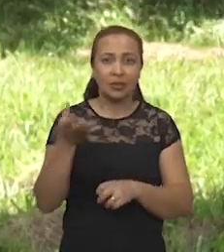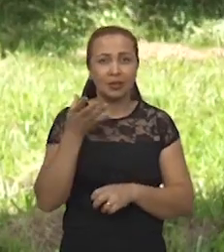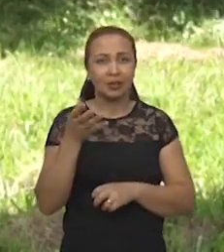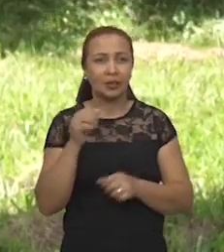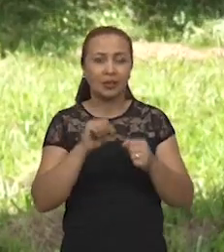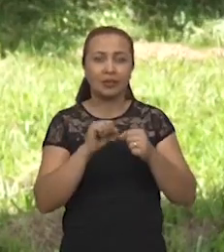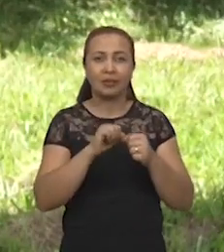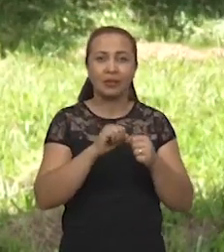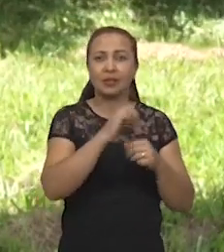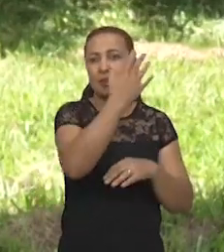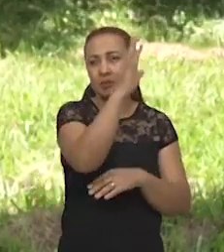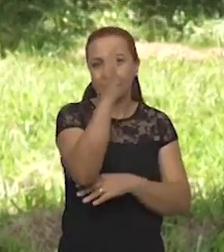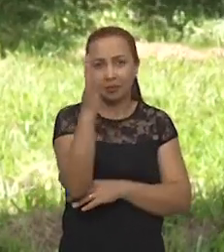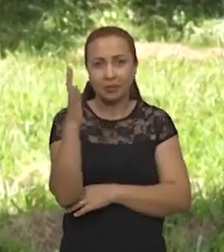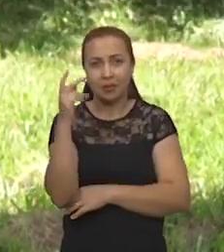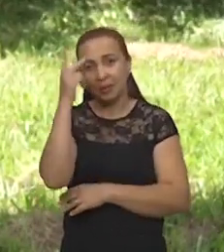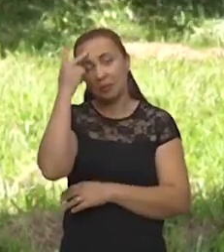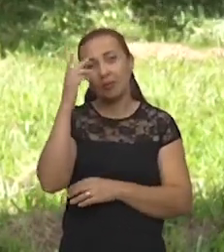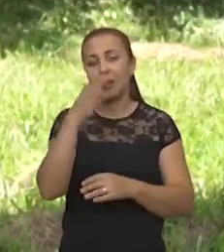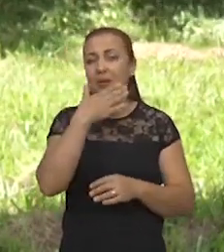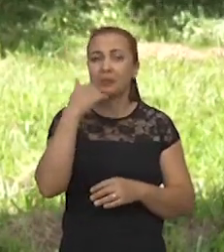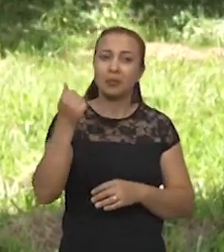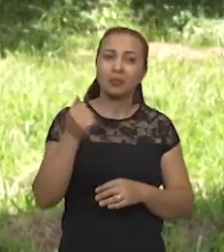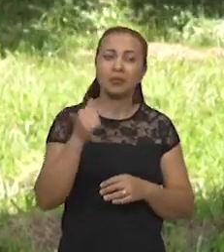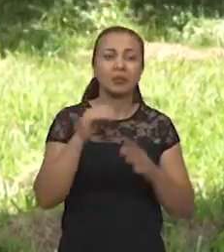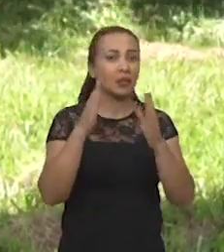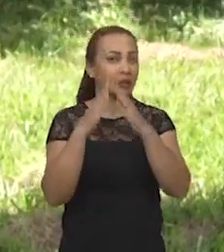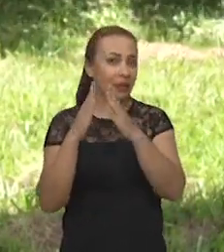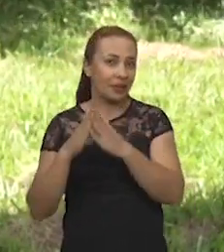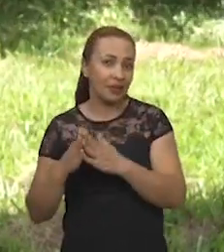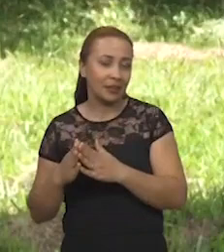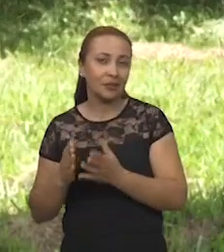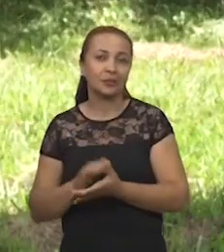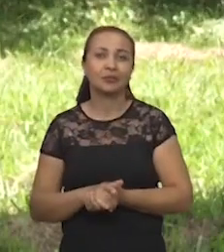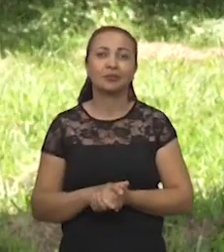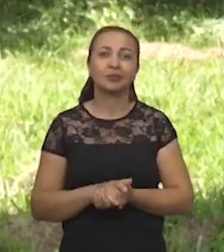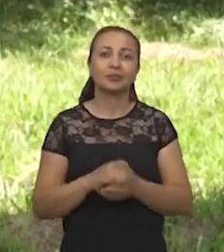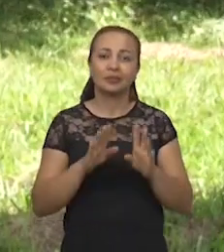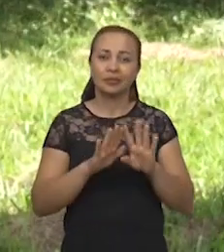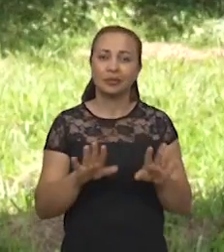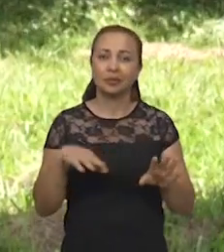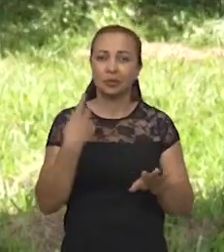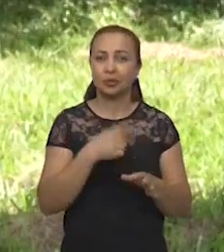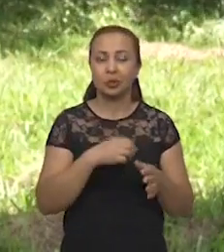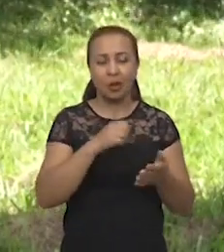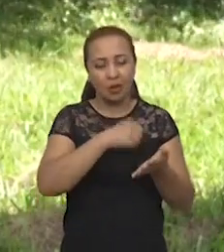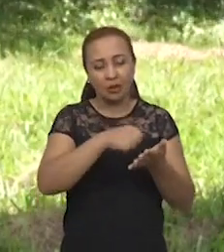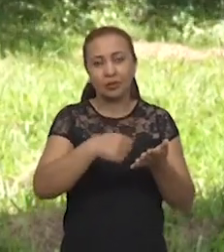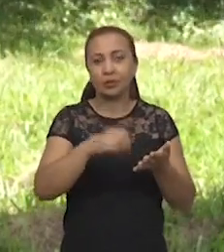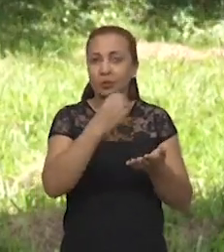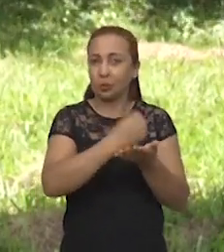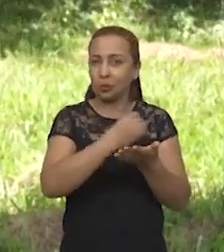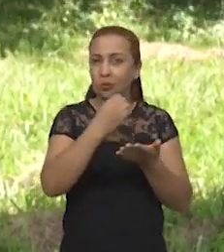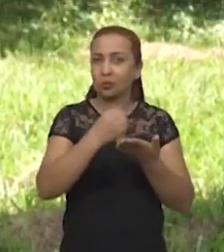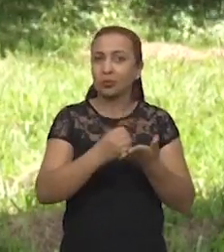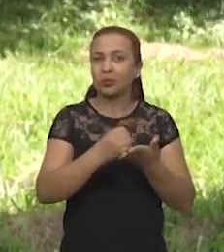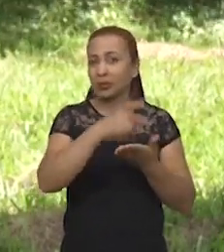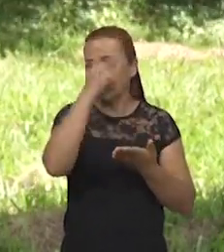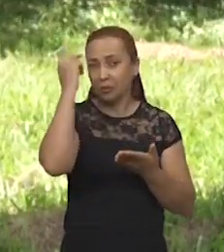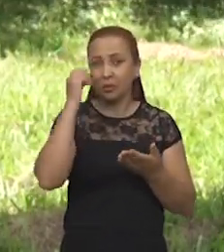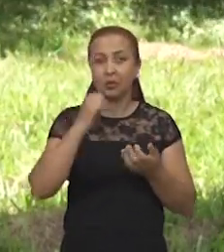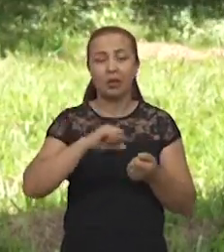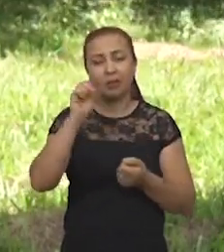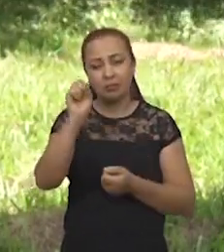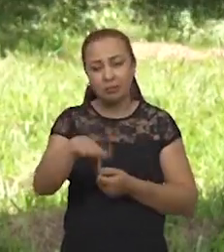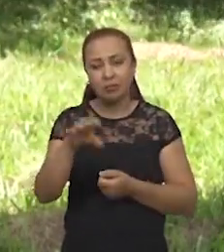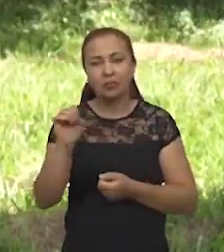de fazer reflorestamento para restauração em sua propriedade. Então, a gente assina um contrato onde o proprietário se